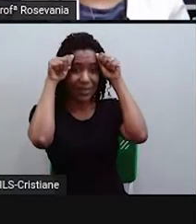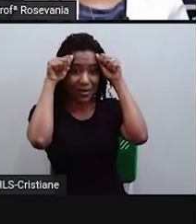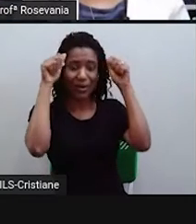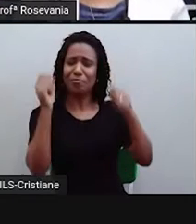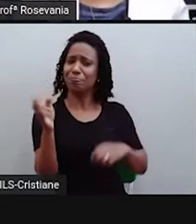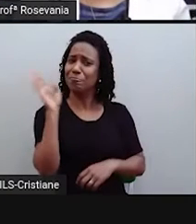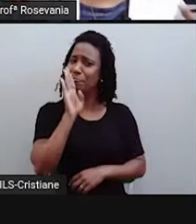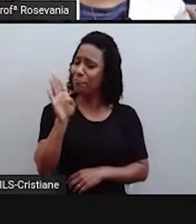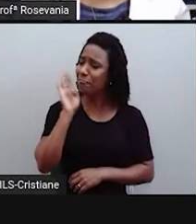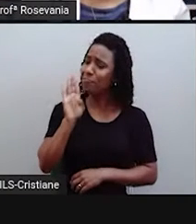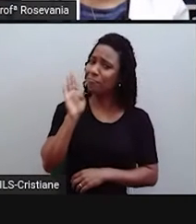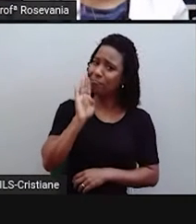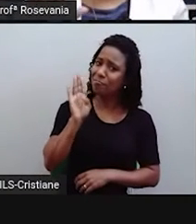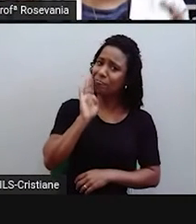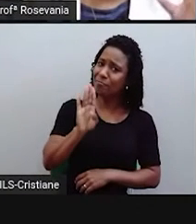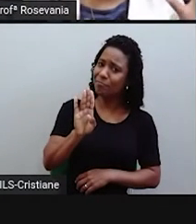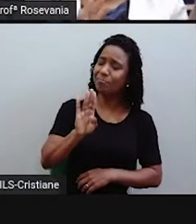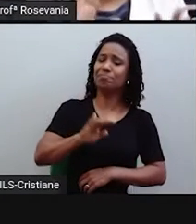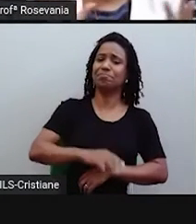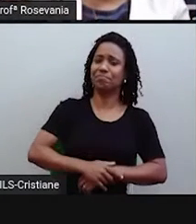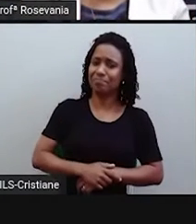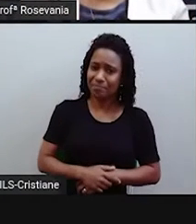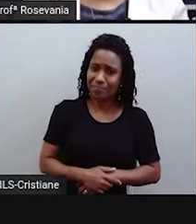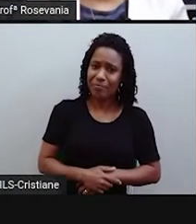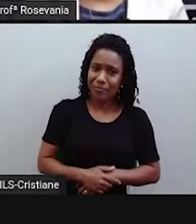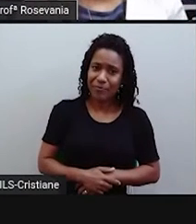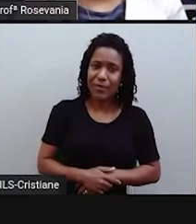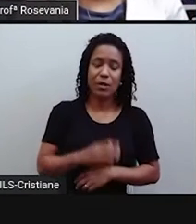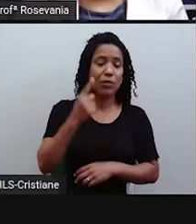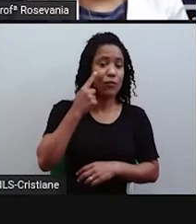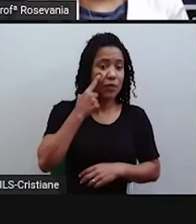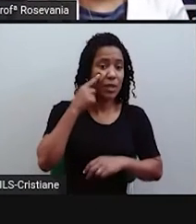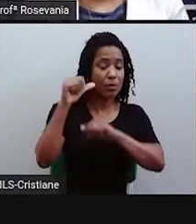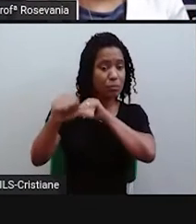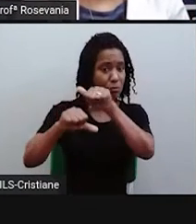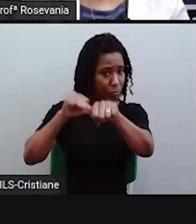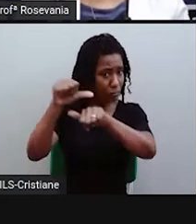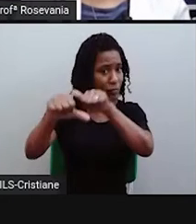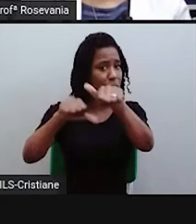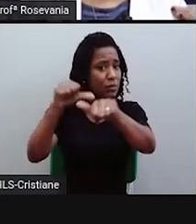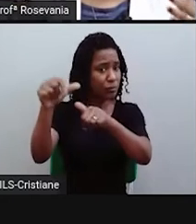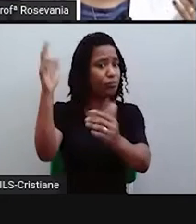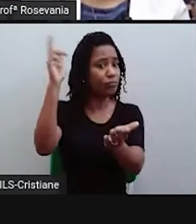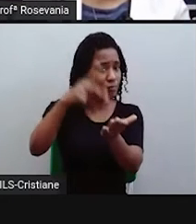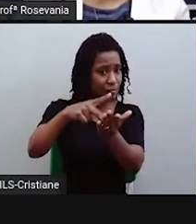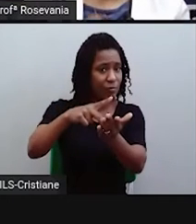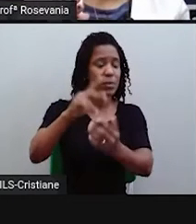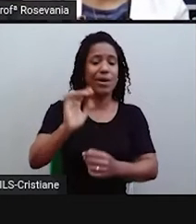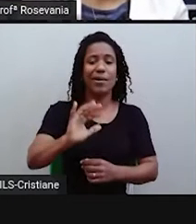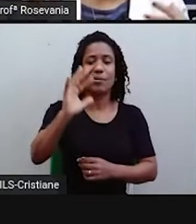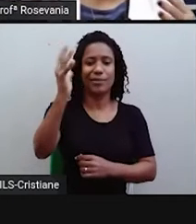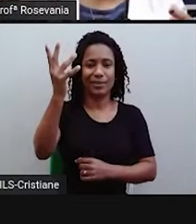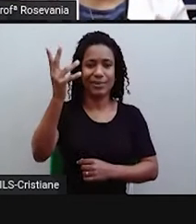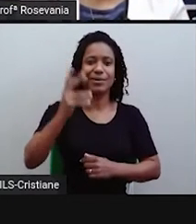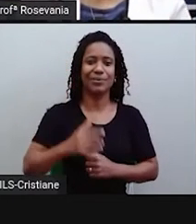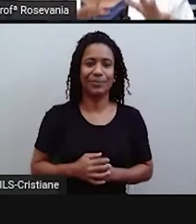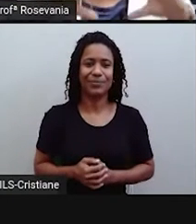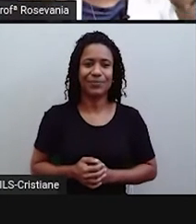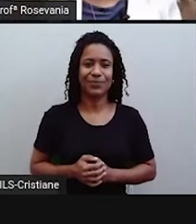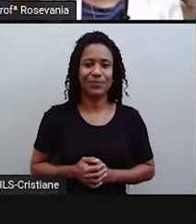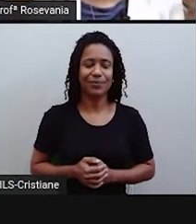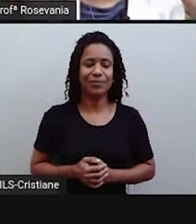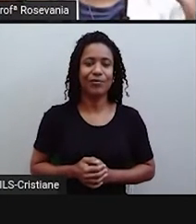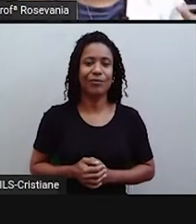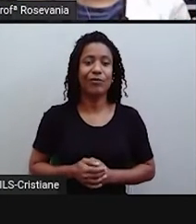legal! Então, vocês vão ver que essas modificações, elas foram realmente ocorrendo, e é interessante a gente observar